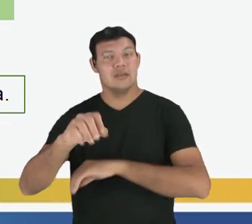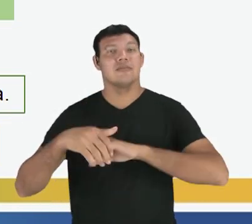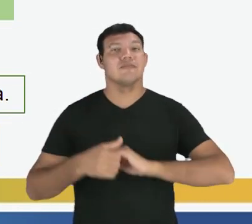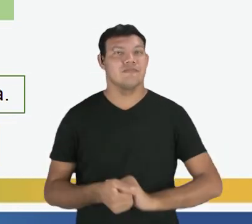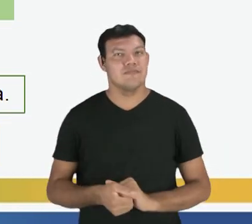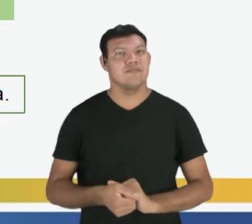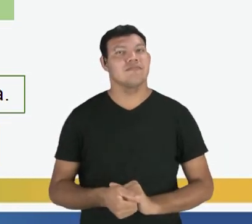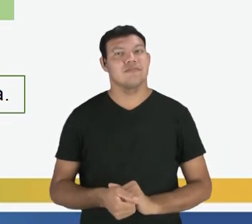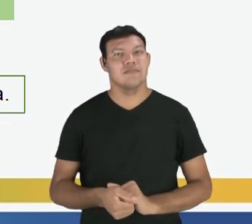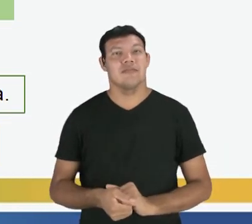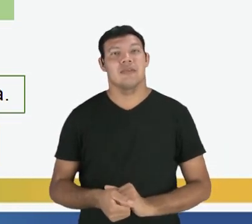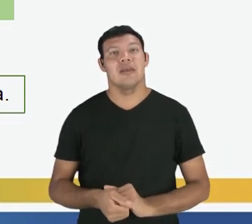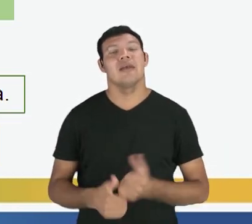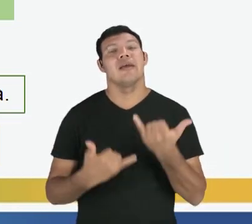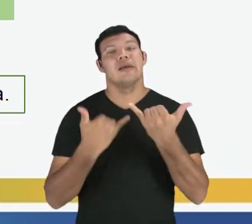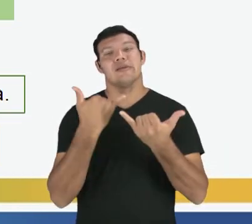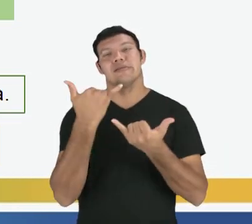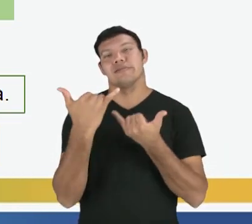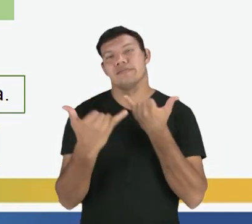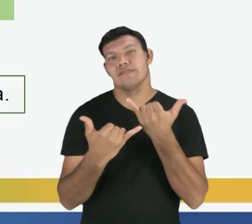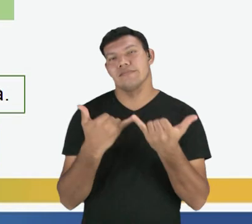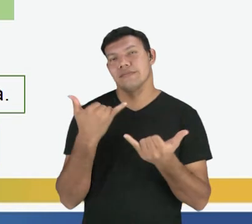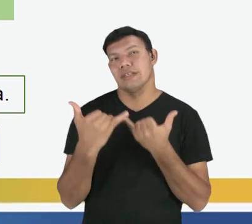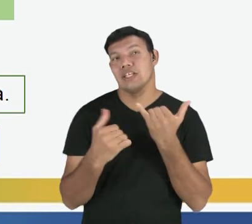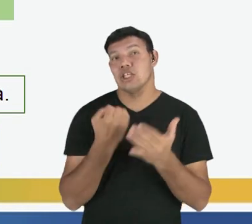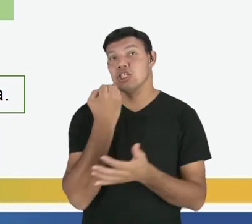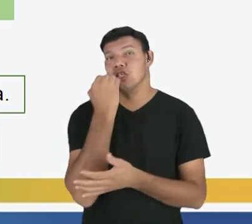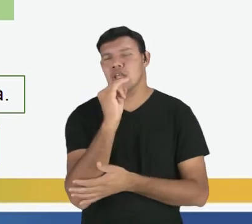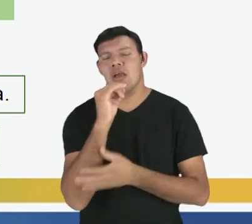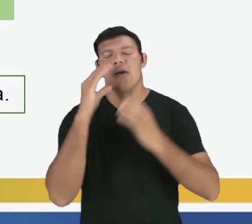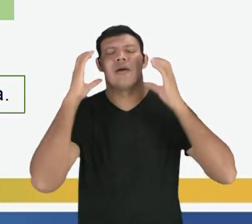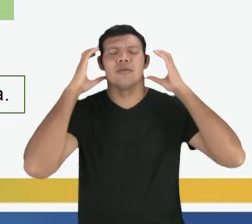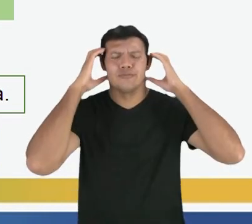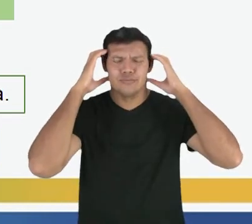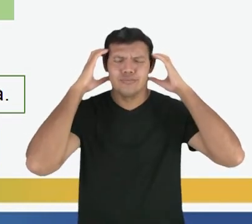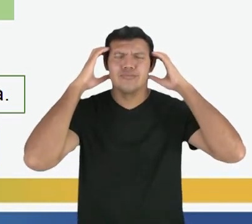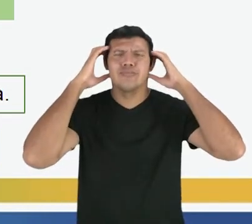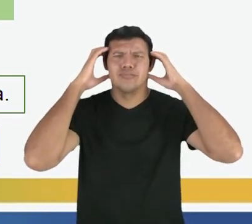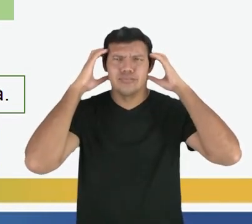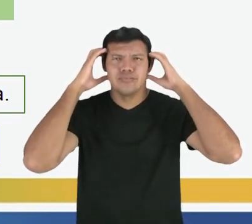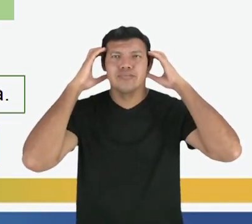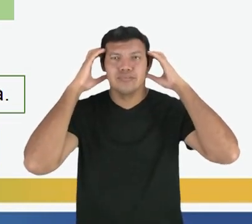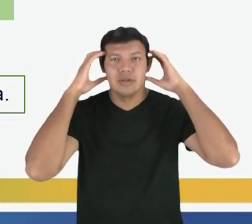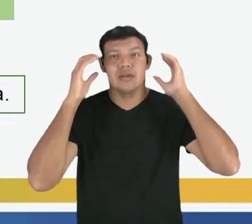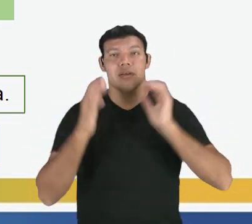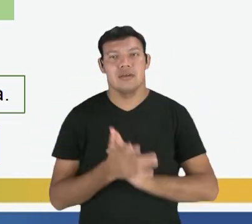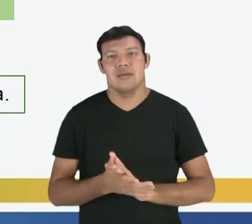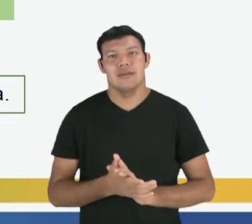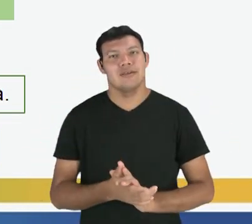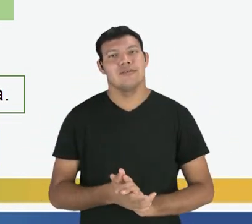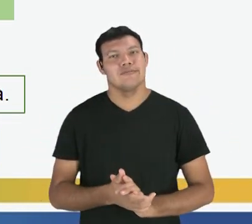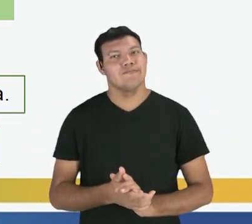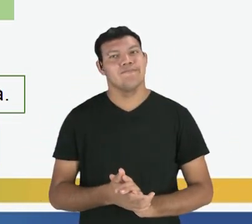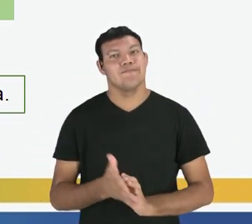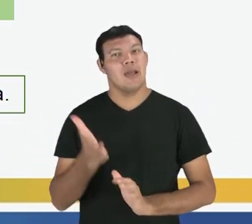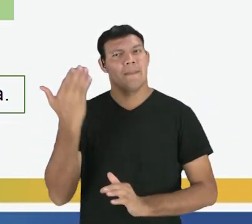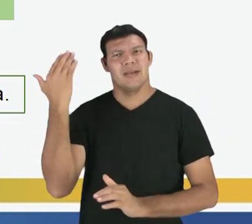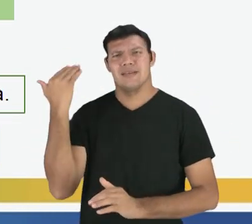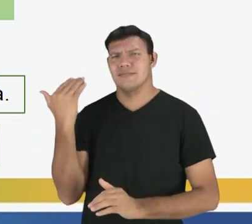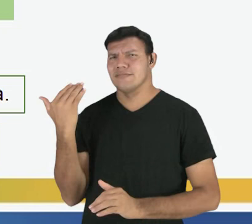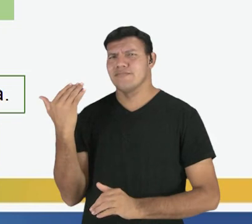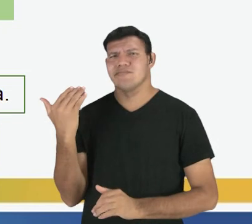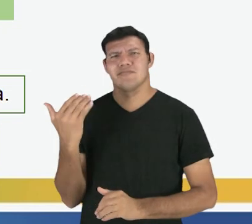mais divertido se eu ouvisse música. Vejam que é um pretérito aí, um passado incerto, né? Que